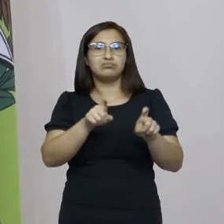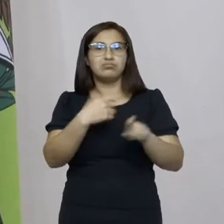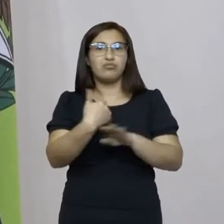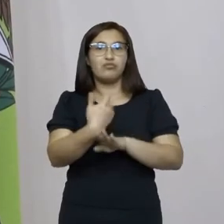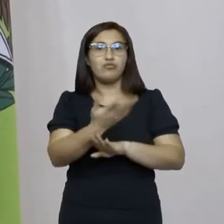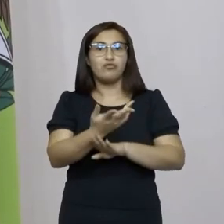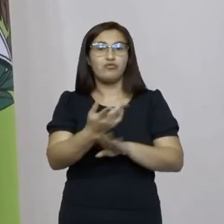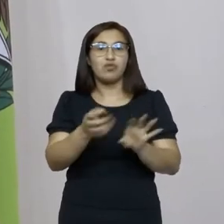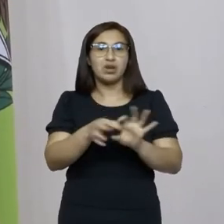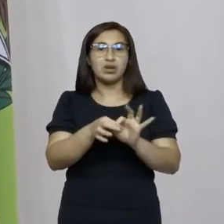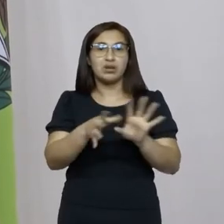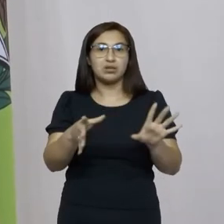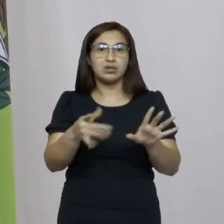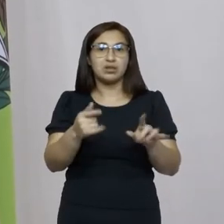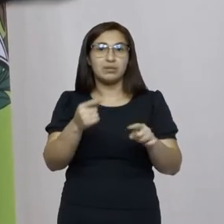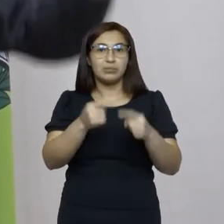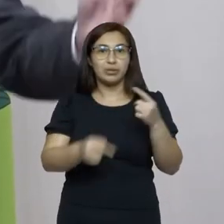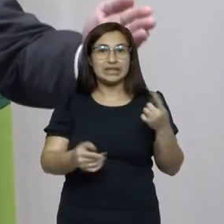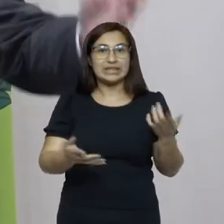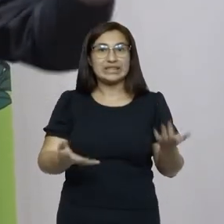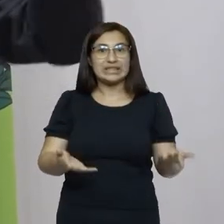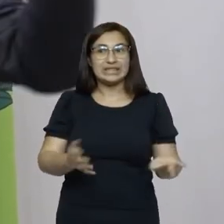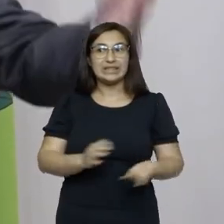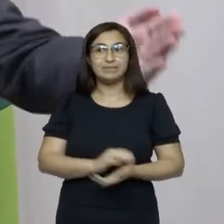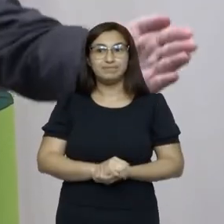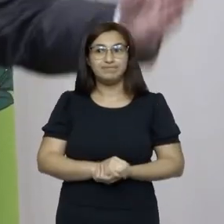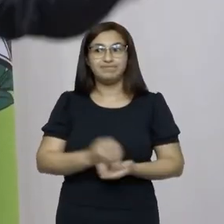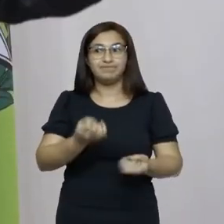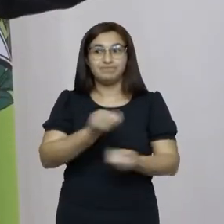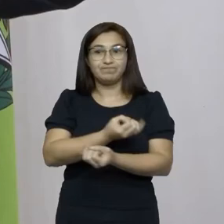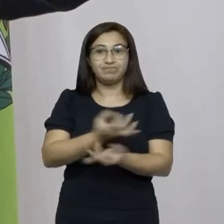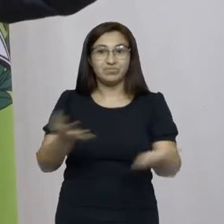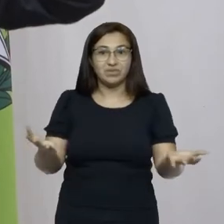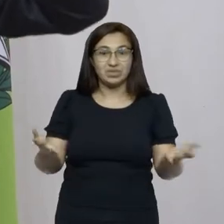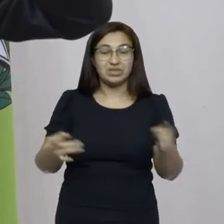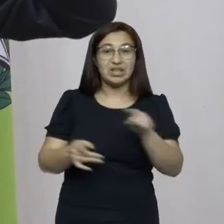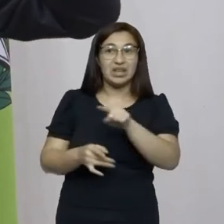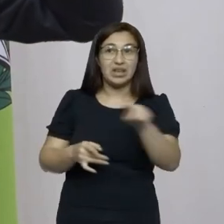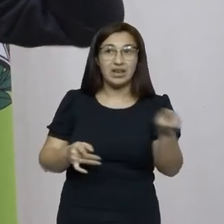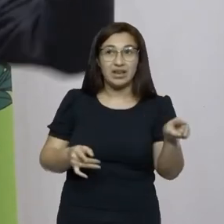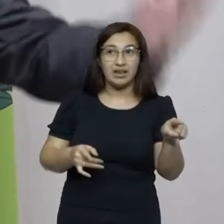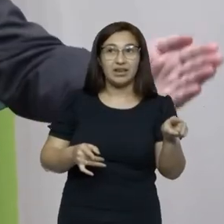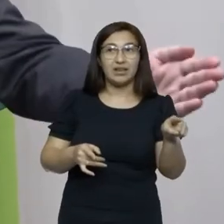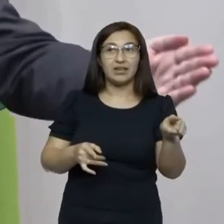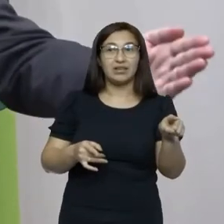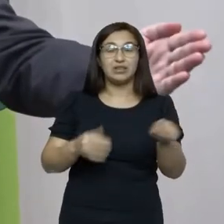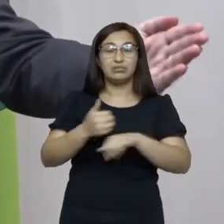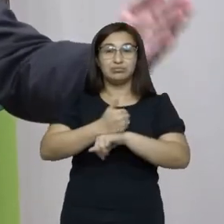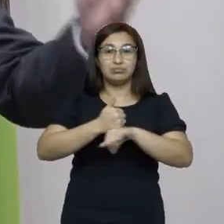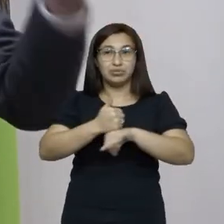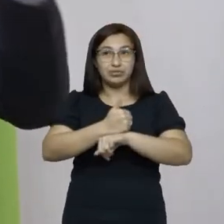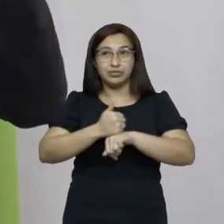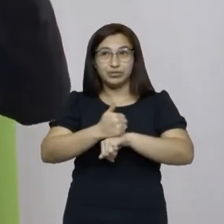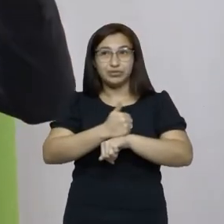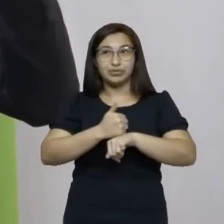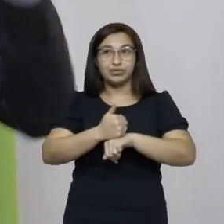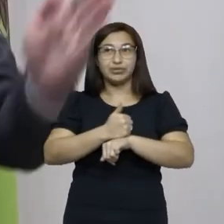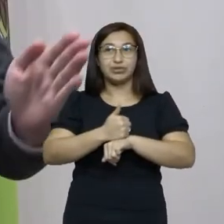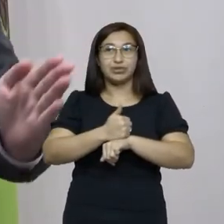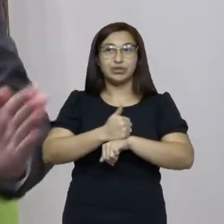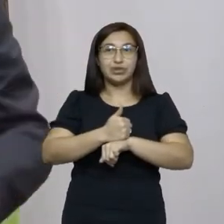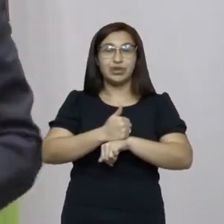cartilha distribuído para os profissionais para